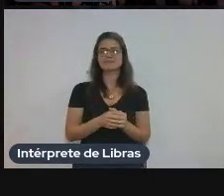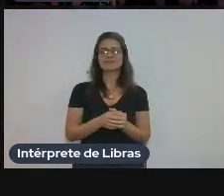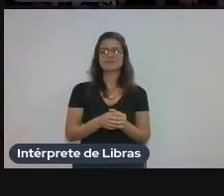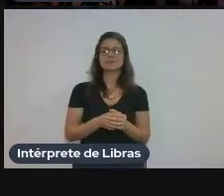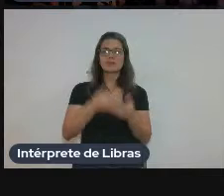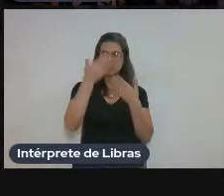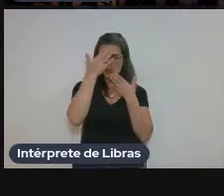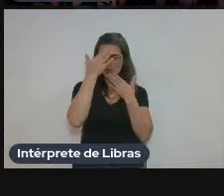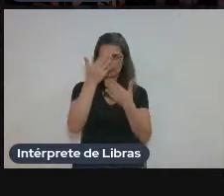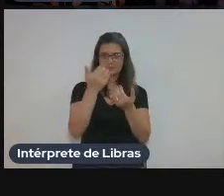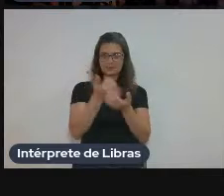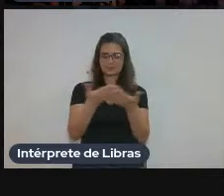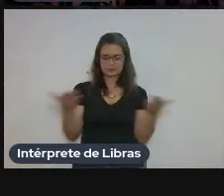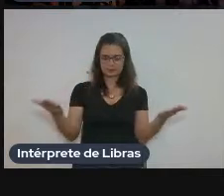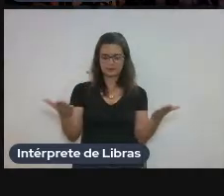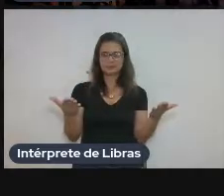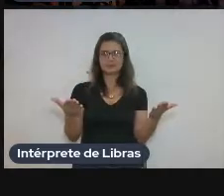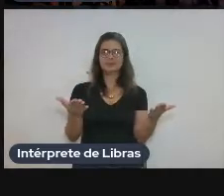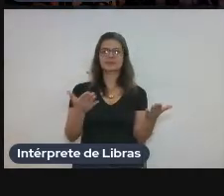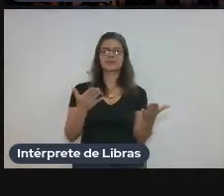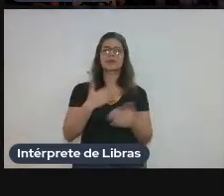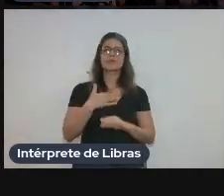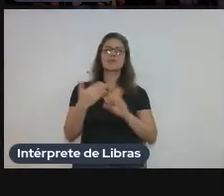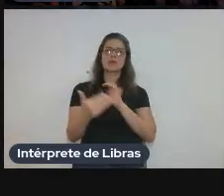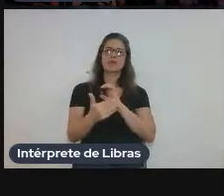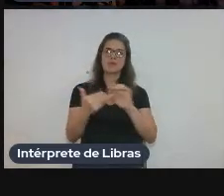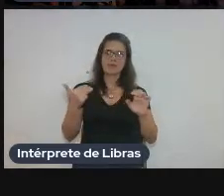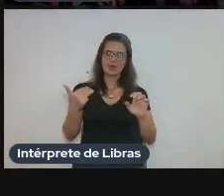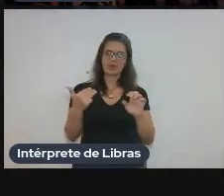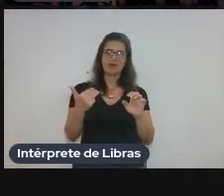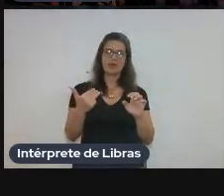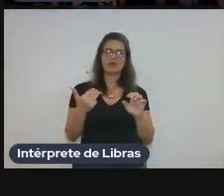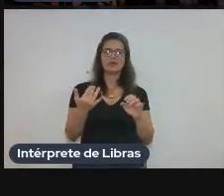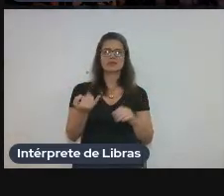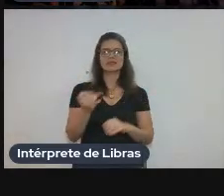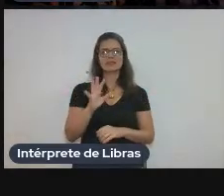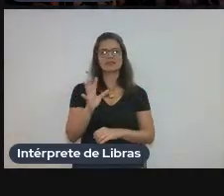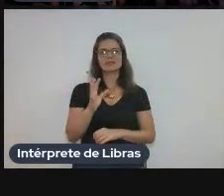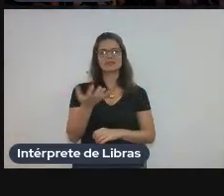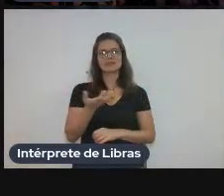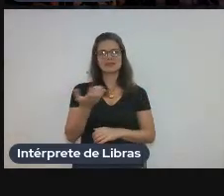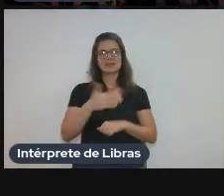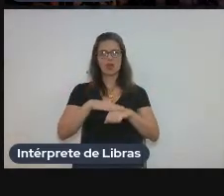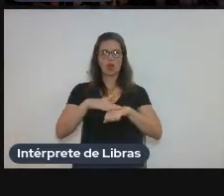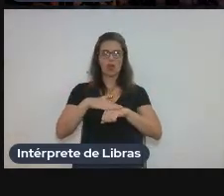Bom, obrigada. E esse é o meu e-mail para quem quiser conversar mais pouco.